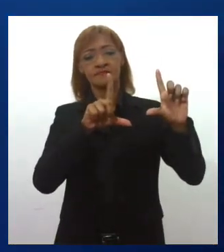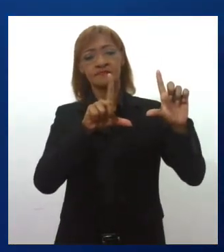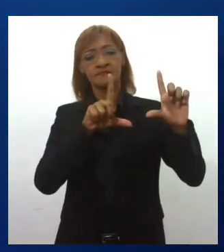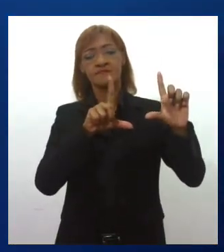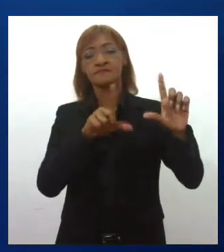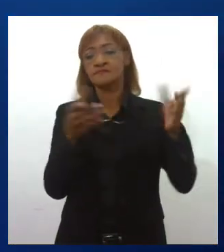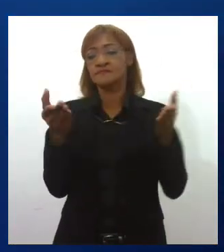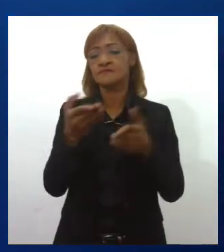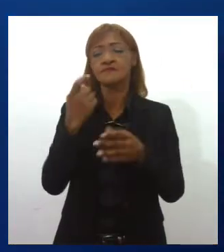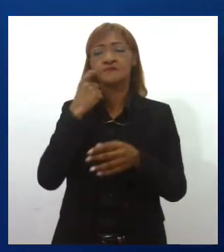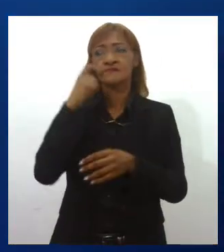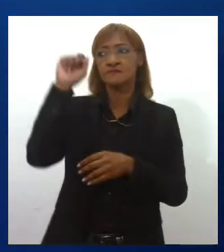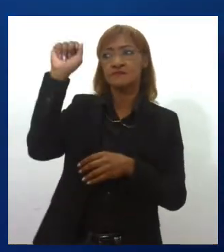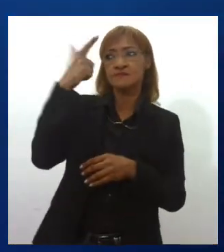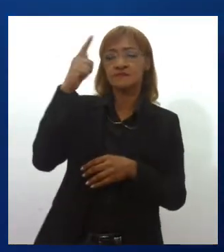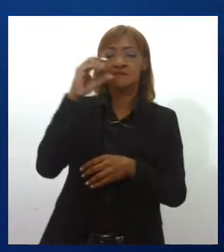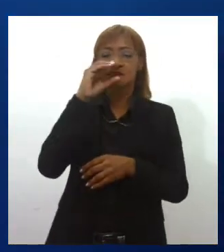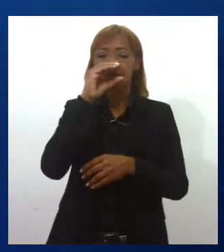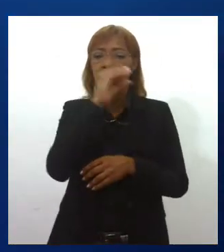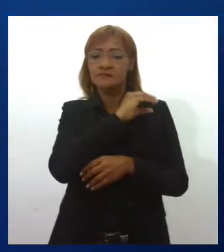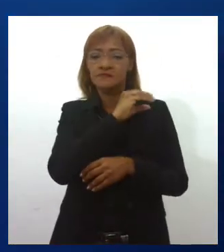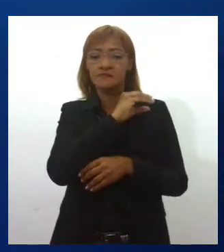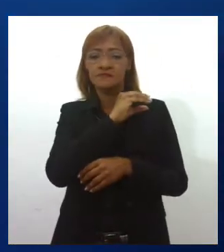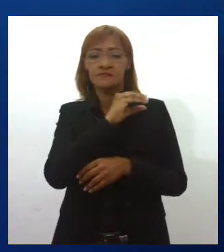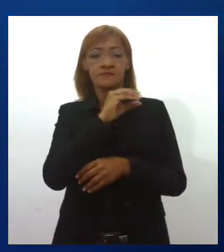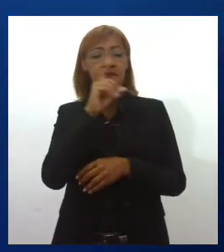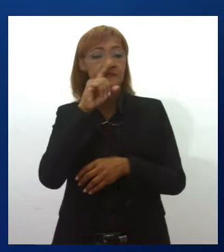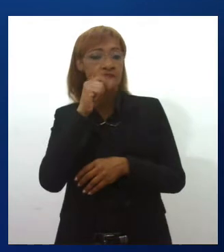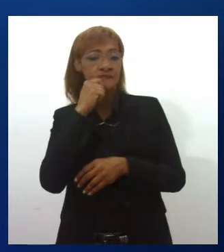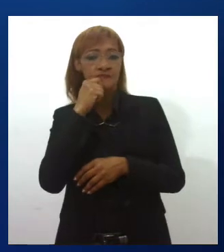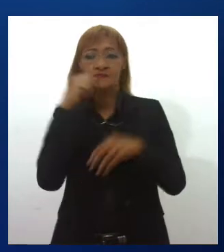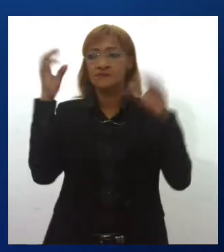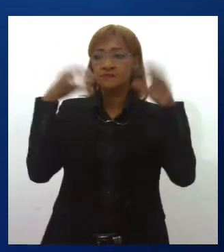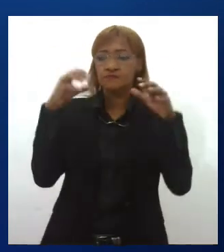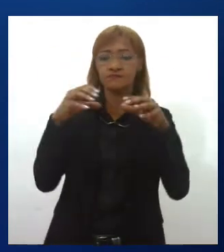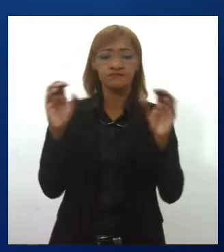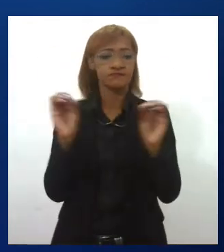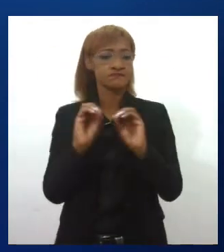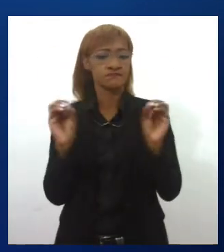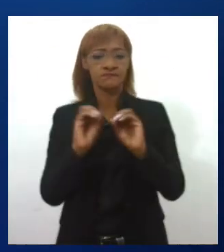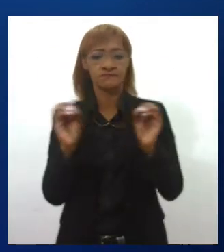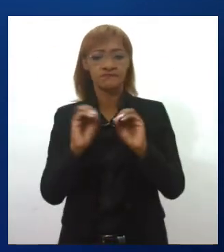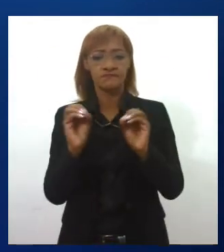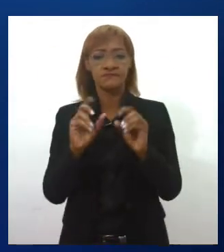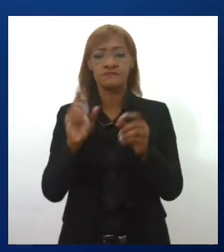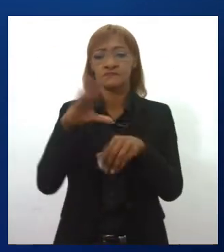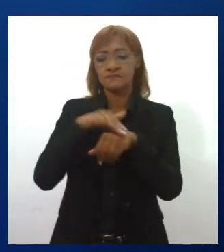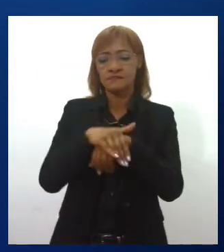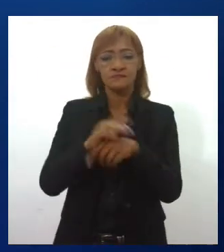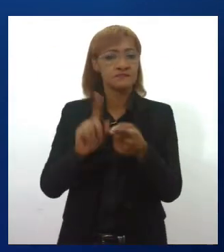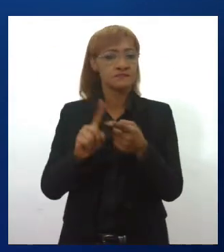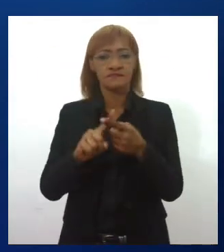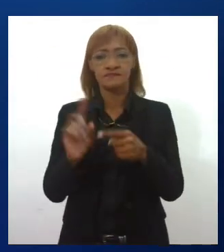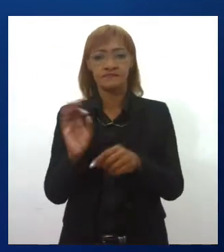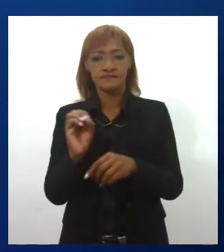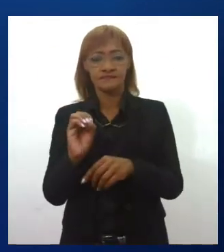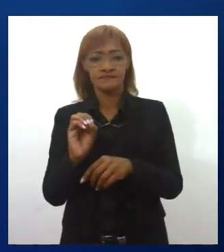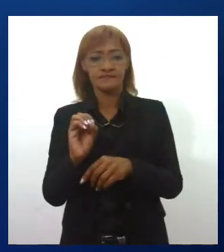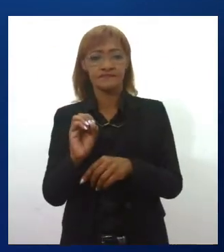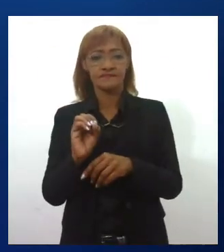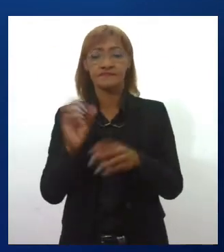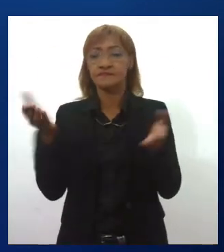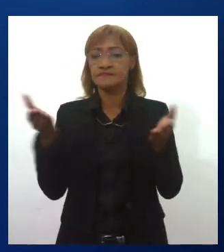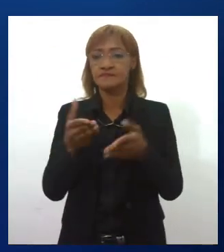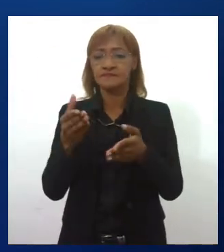Sexta-feira de sol e calor em Anacaju. Não há previsão de chuva ao longo do dia e nem à noite. A temperatura máxima